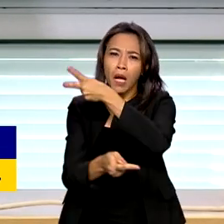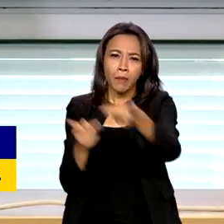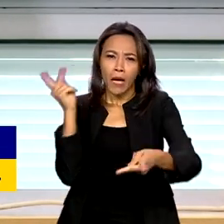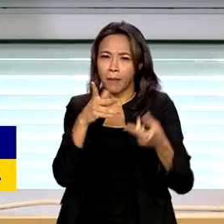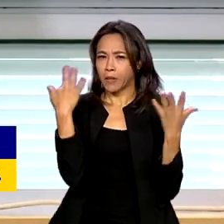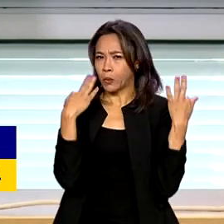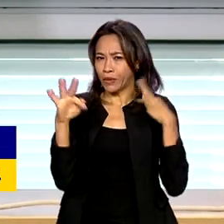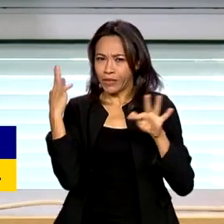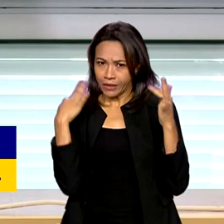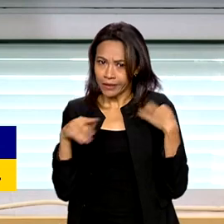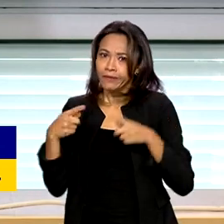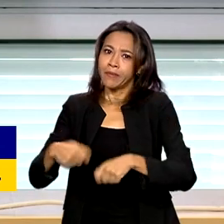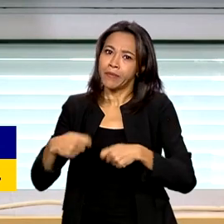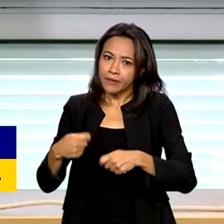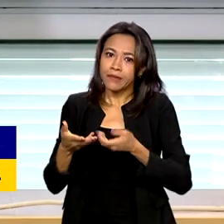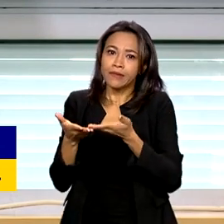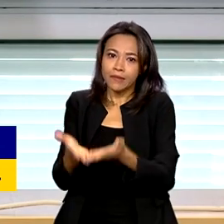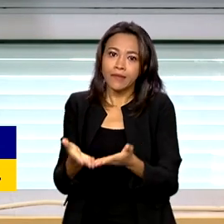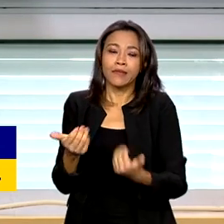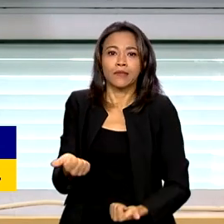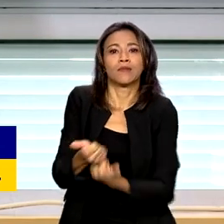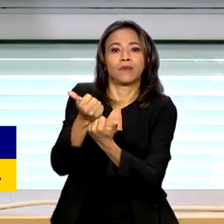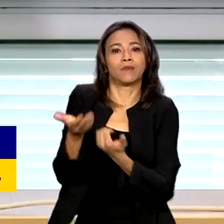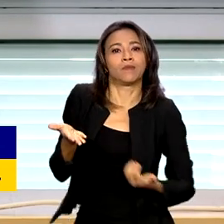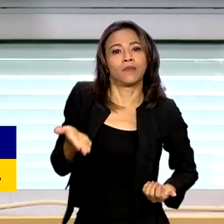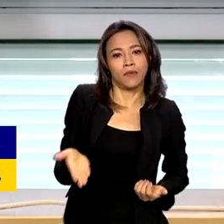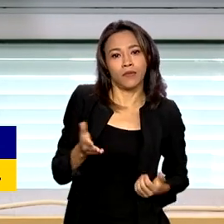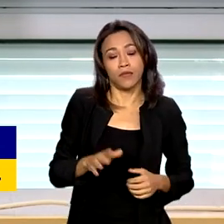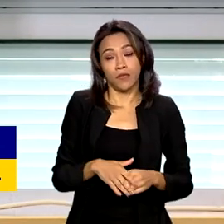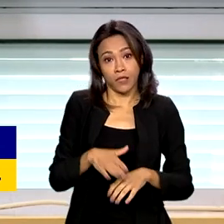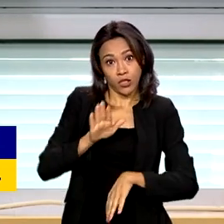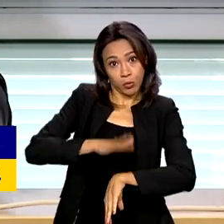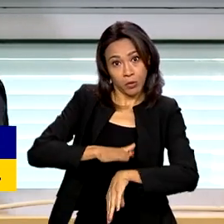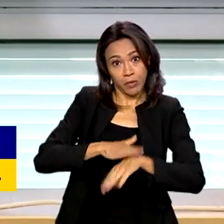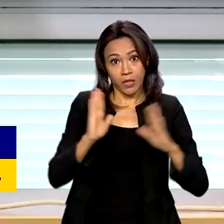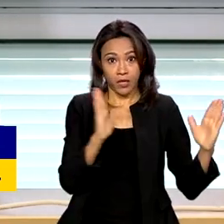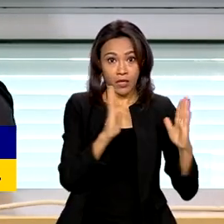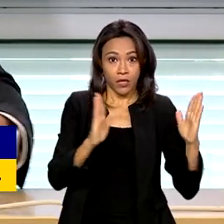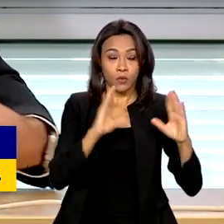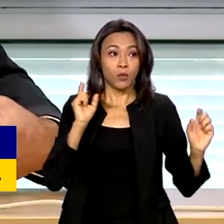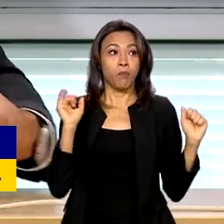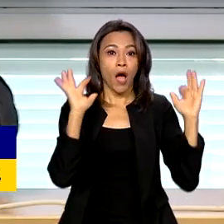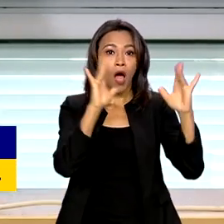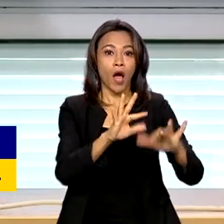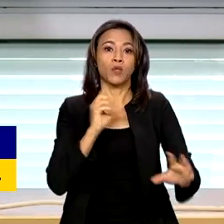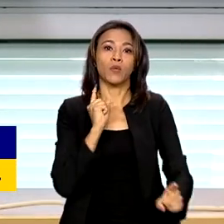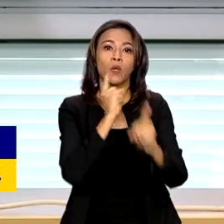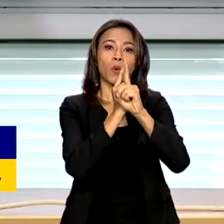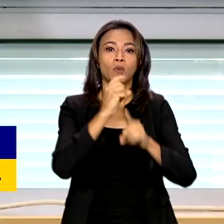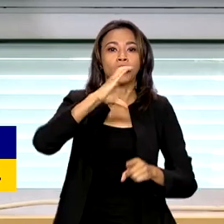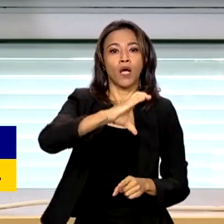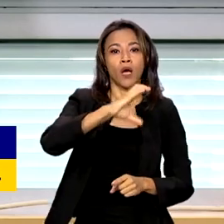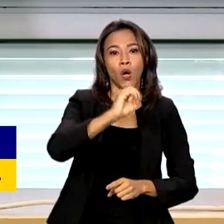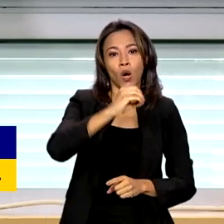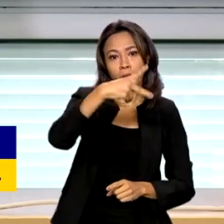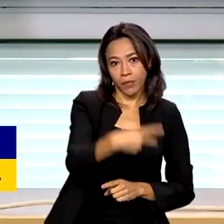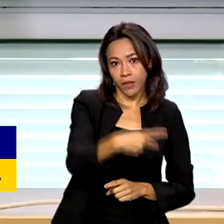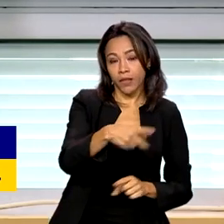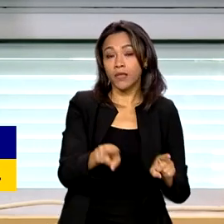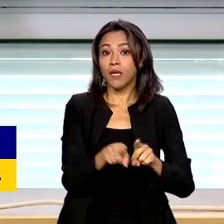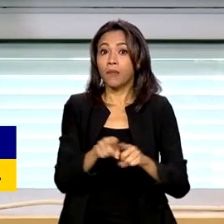visitando Belém, seja no momento da COP, seja em toda a atmosfera do